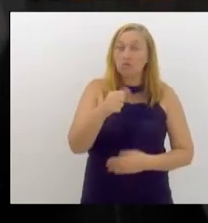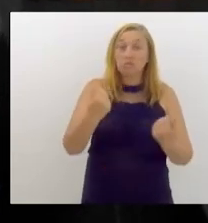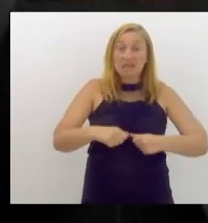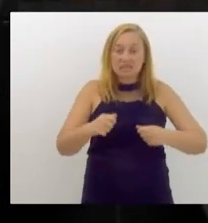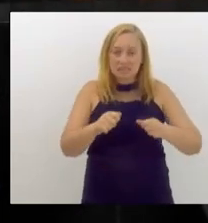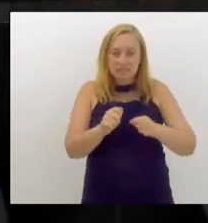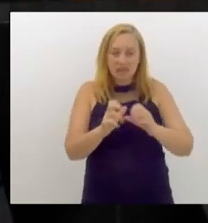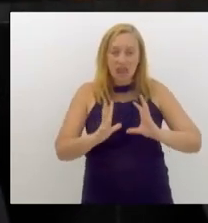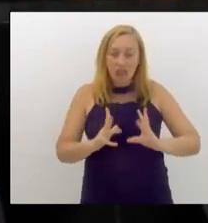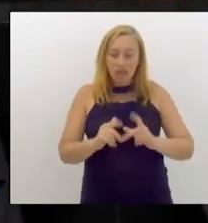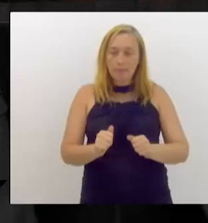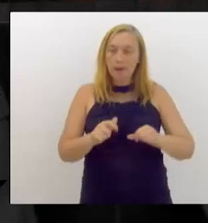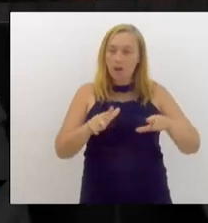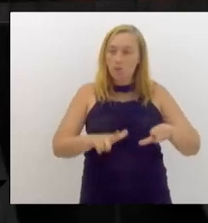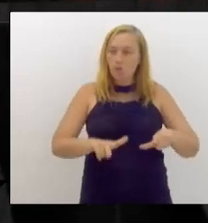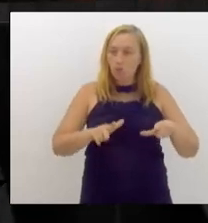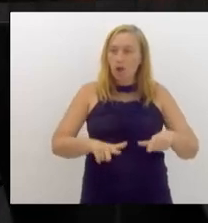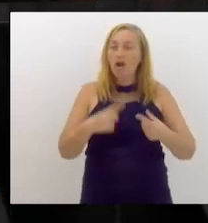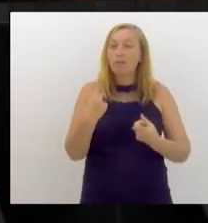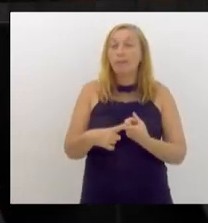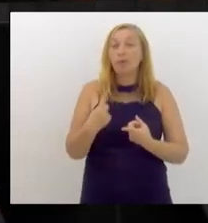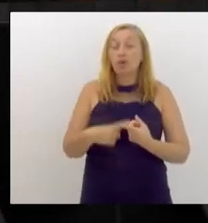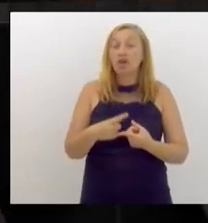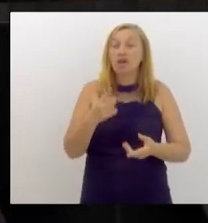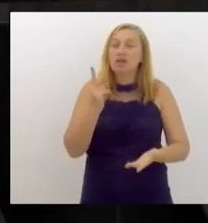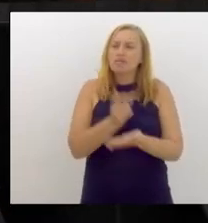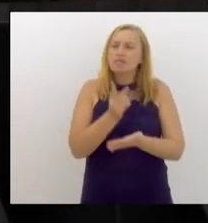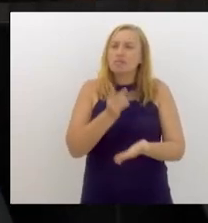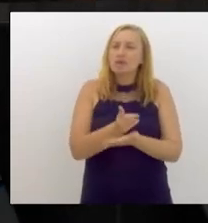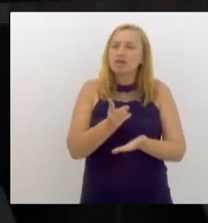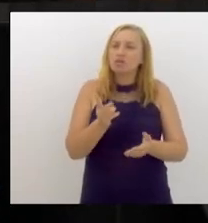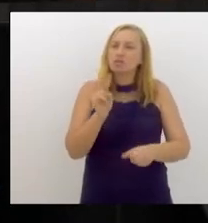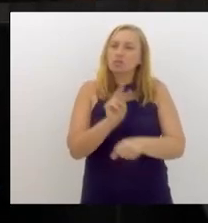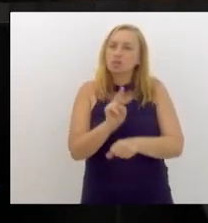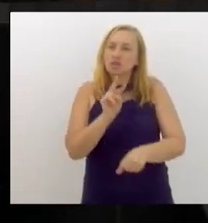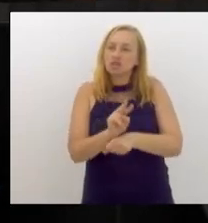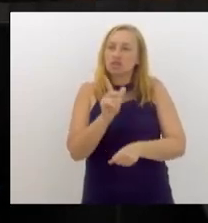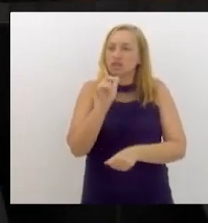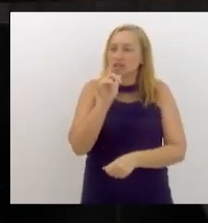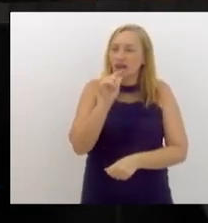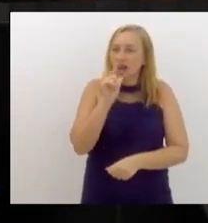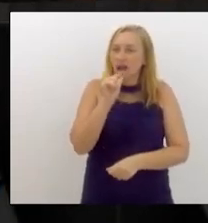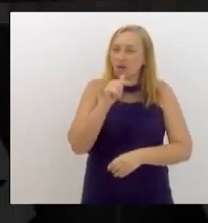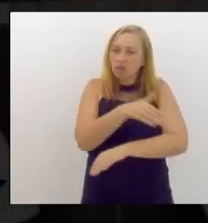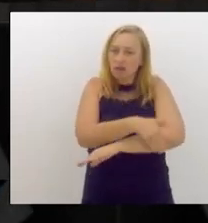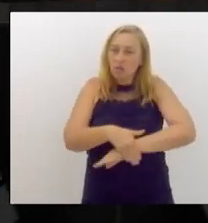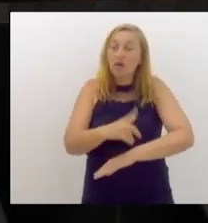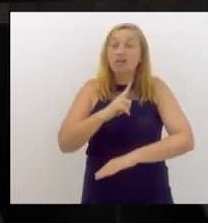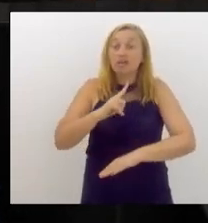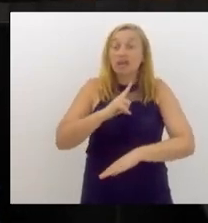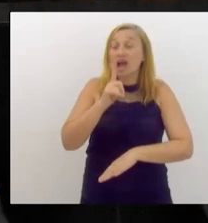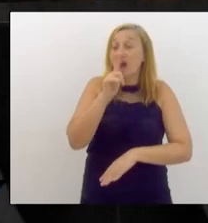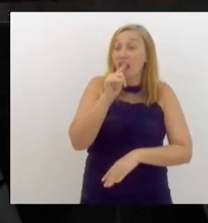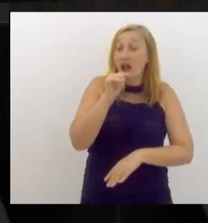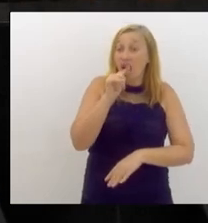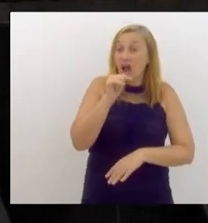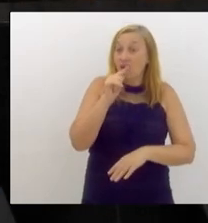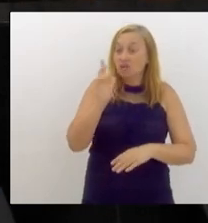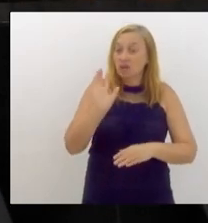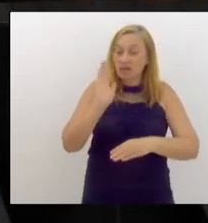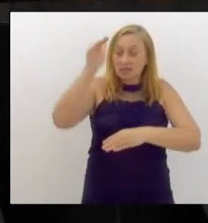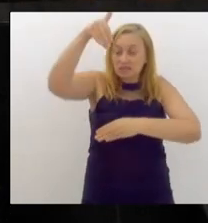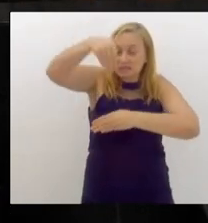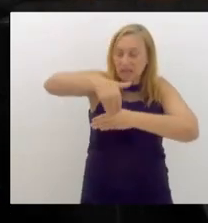porque, mesmo protegida da água da rua, tem a água que cai dentro dos